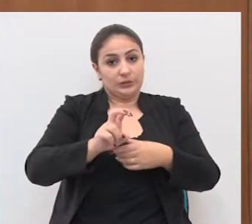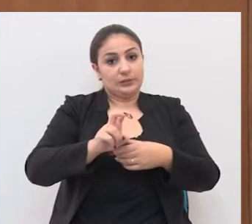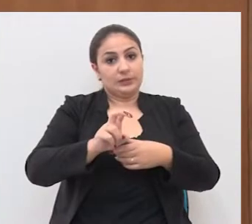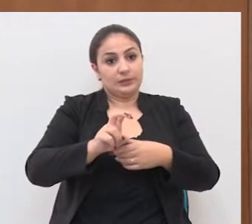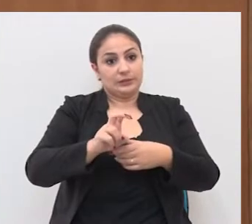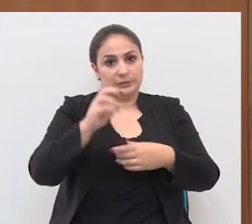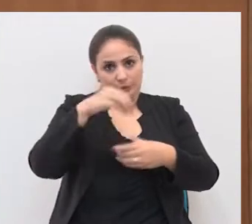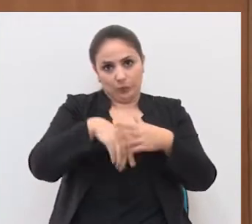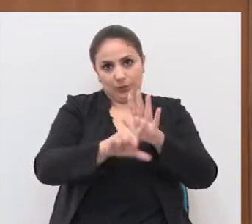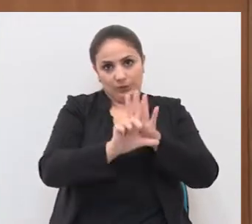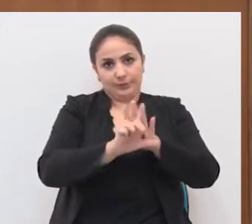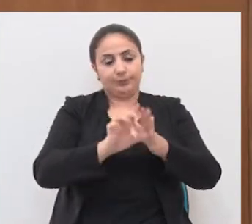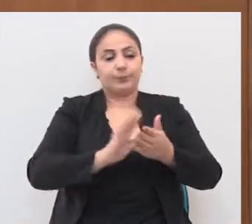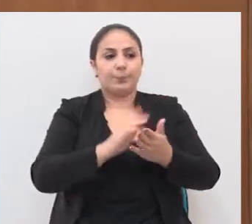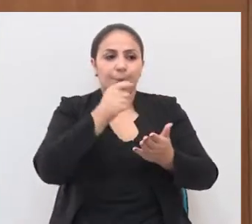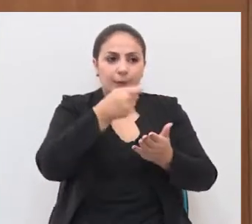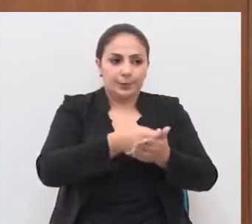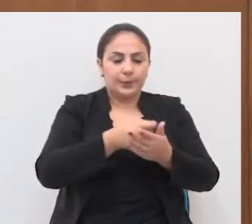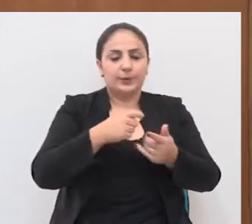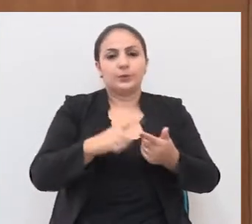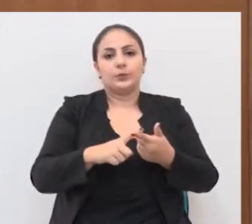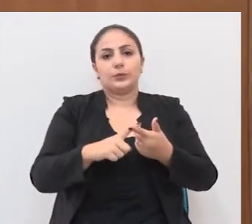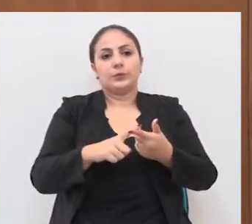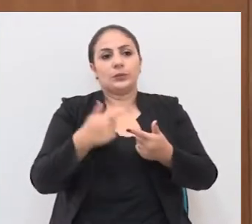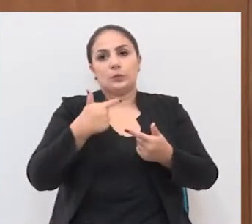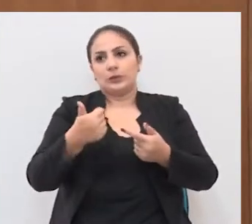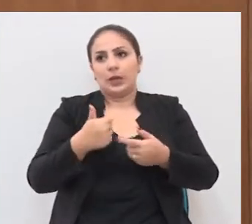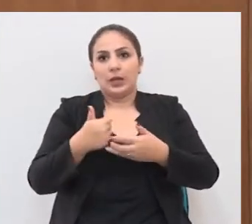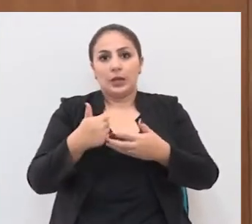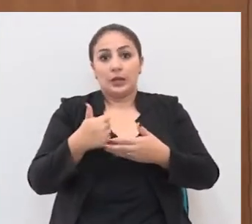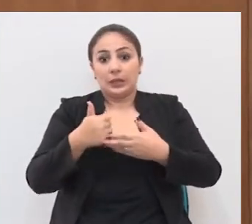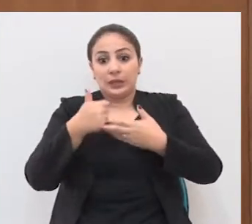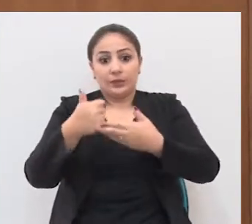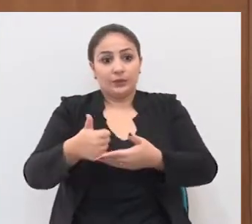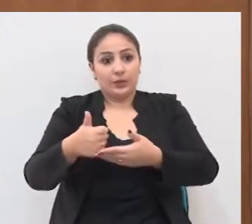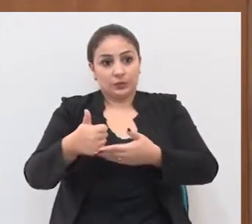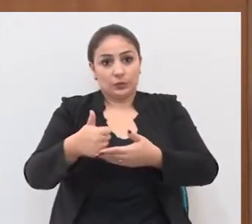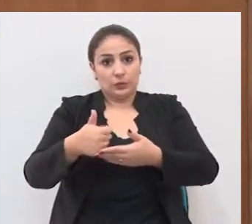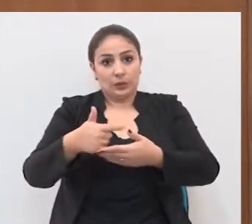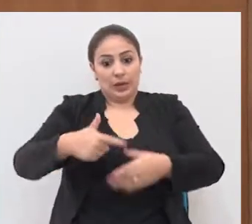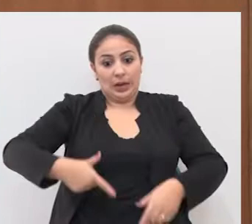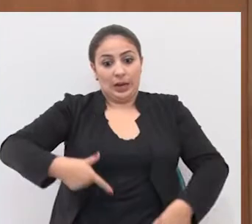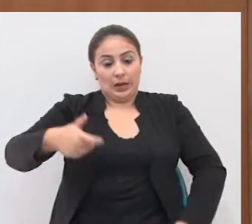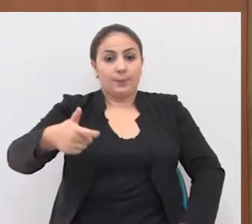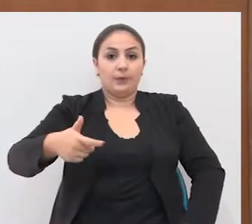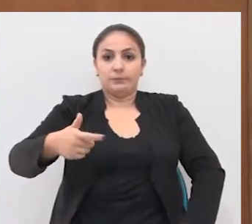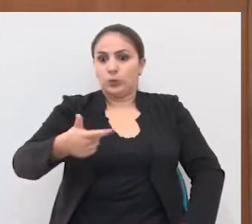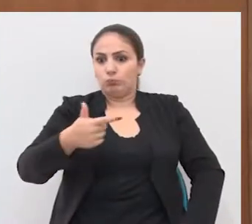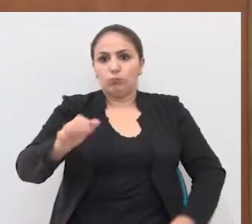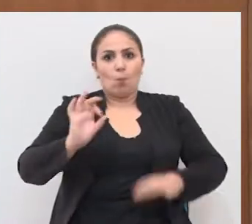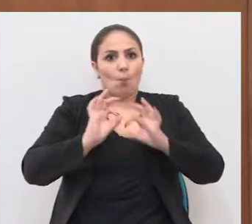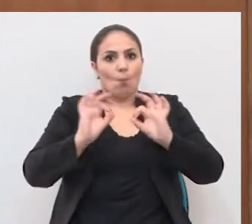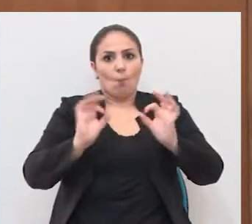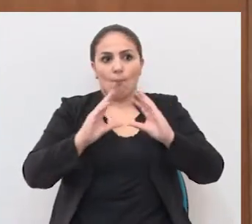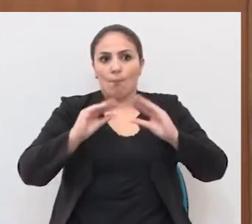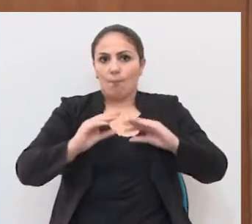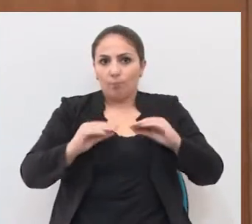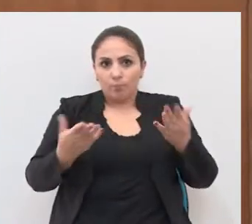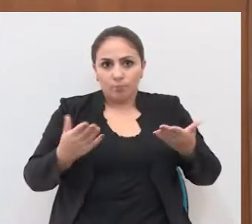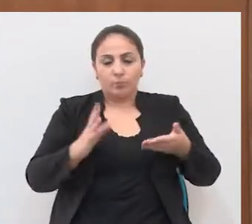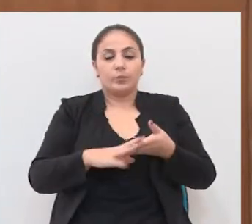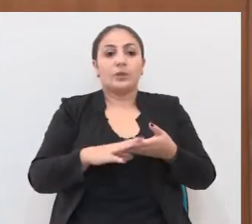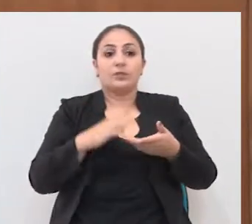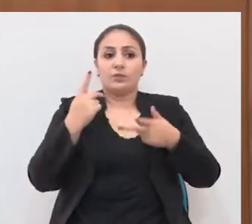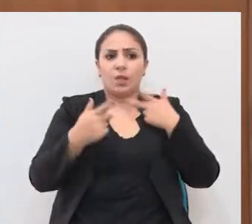dos salários, as reciclagens, não tem levado as armas que eles têm, são obrigação de deixar nos postos de vigilância à noite,